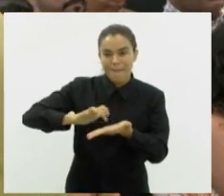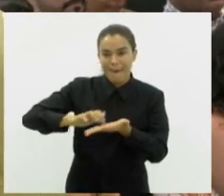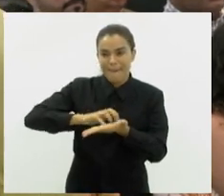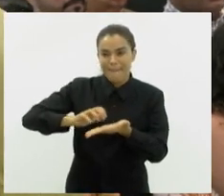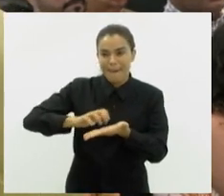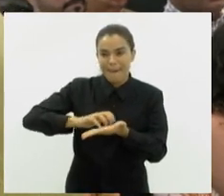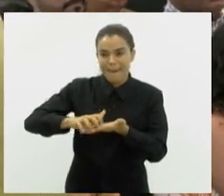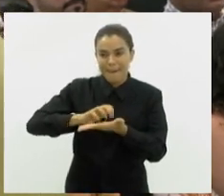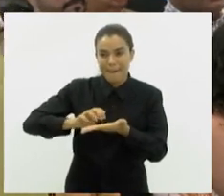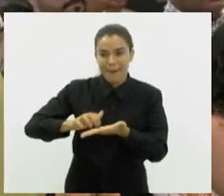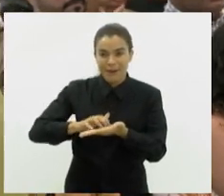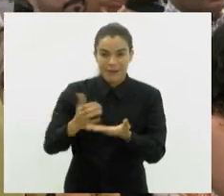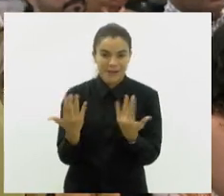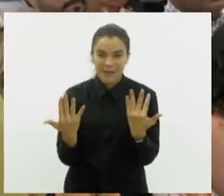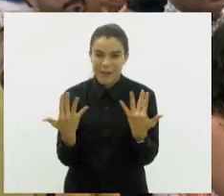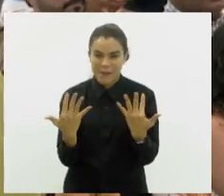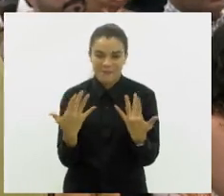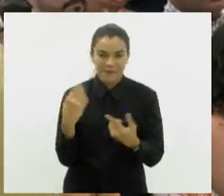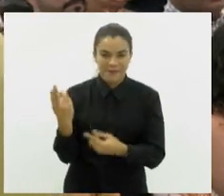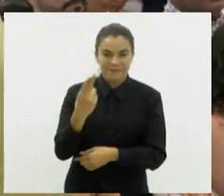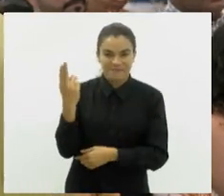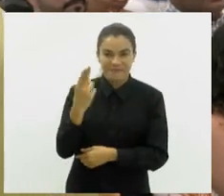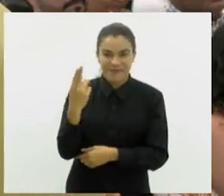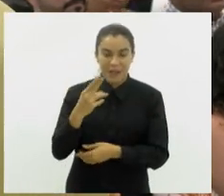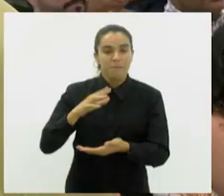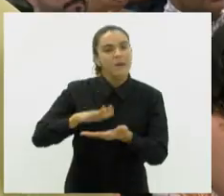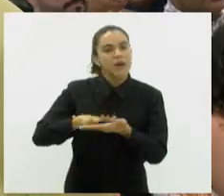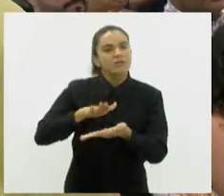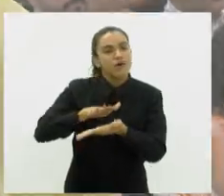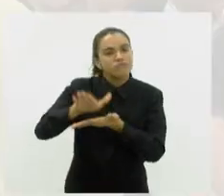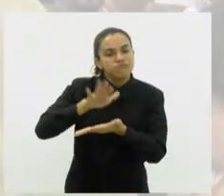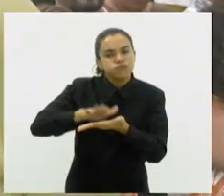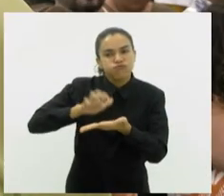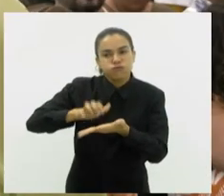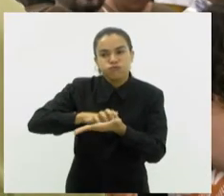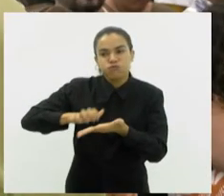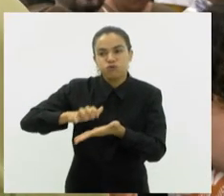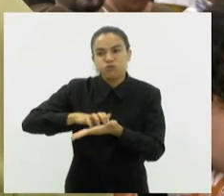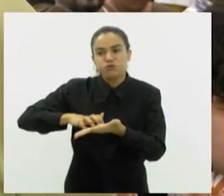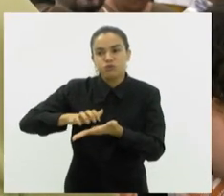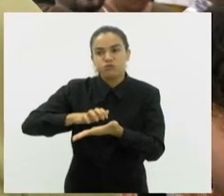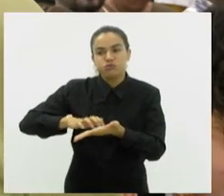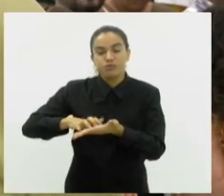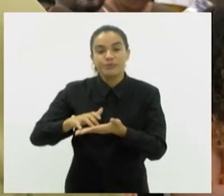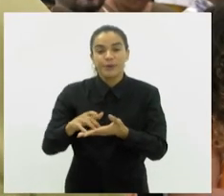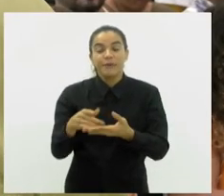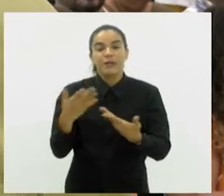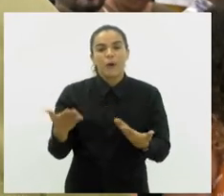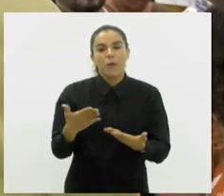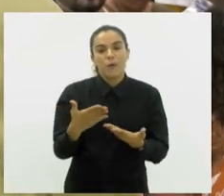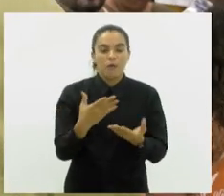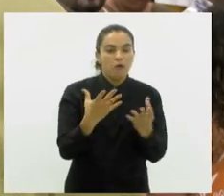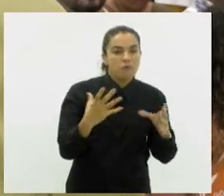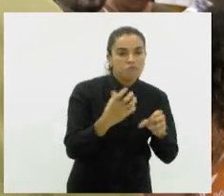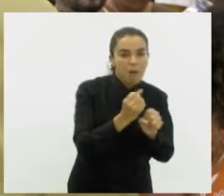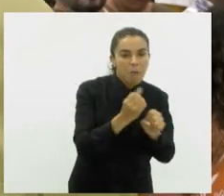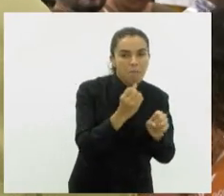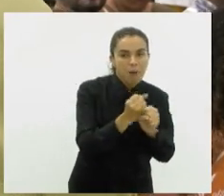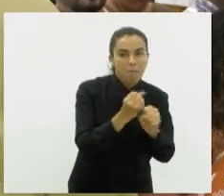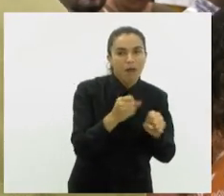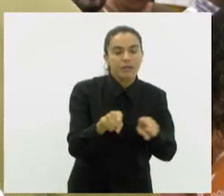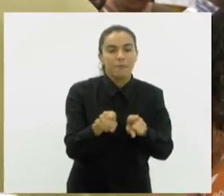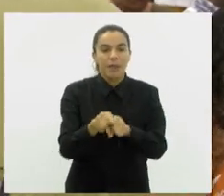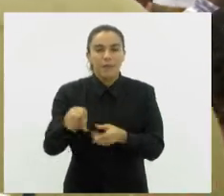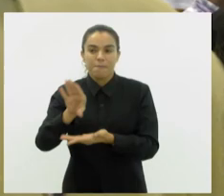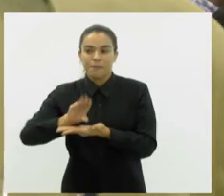Na mão não daria fazer porque leva muito tempo, mas a impressora braile faz bem mais rápido. Eu fiz o lançamento da ideia de se fazer também em áudio